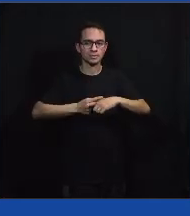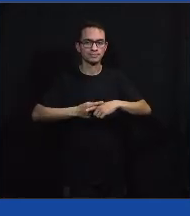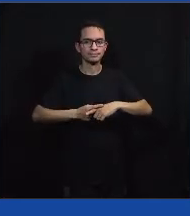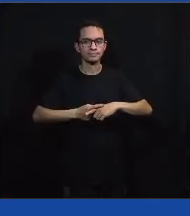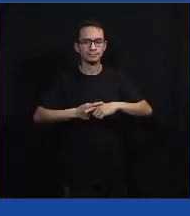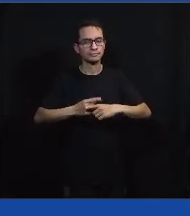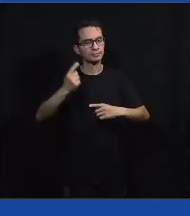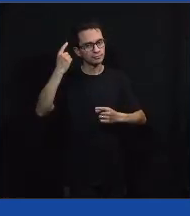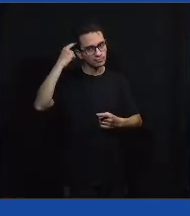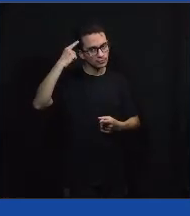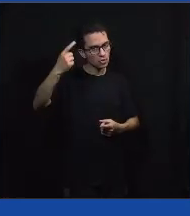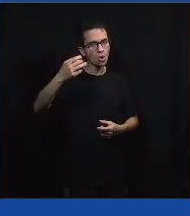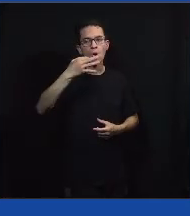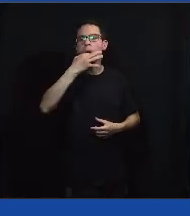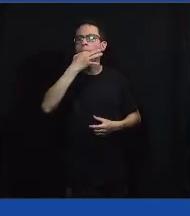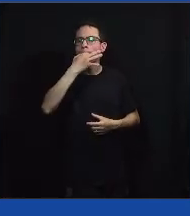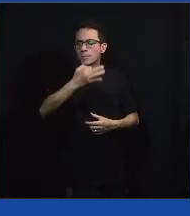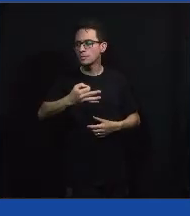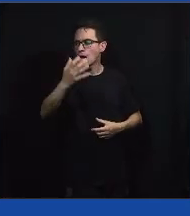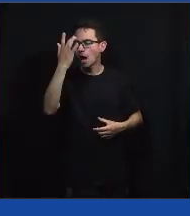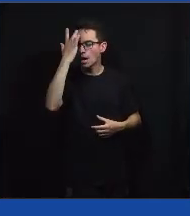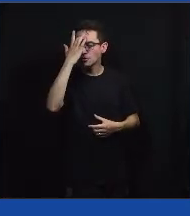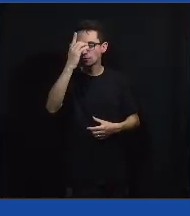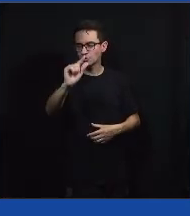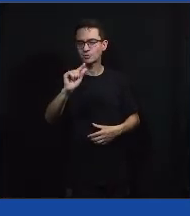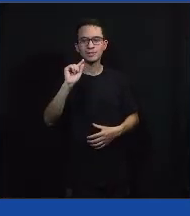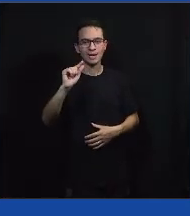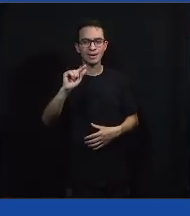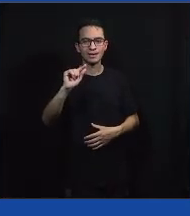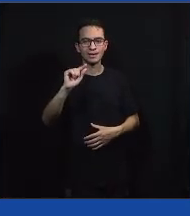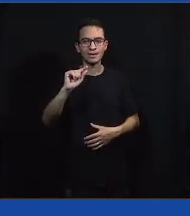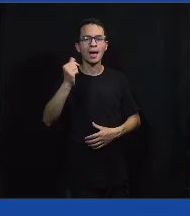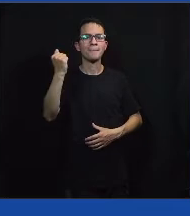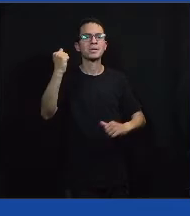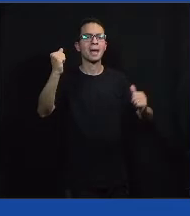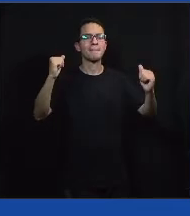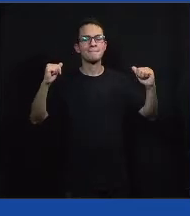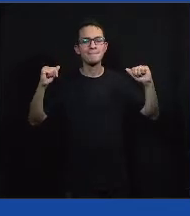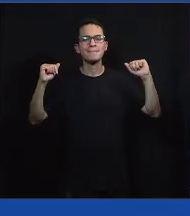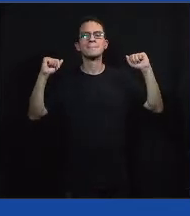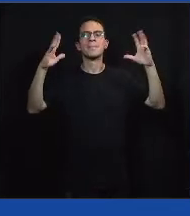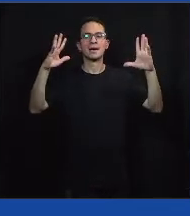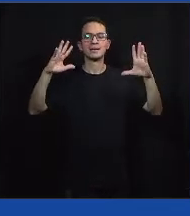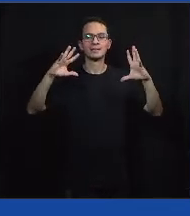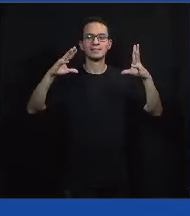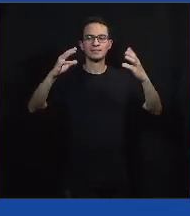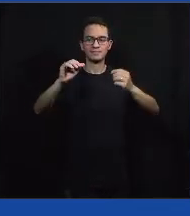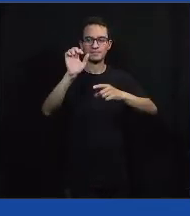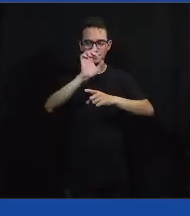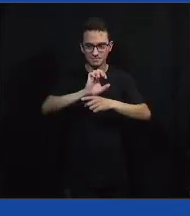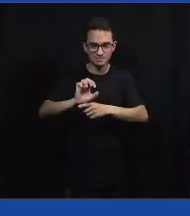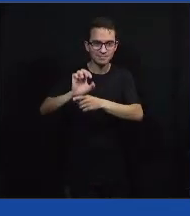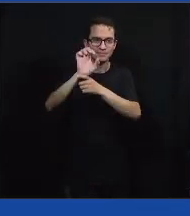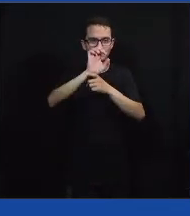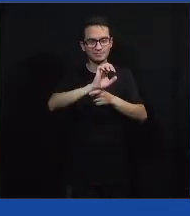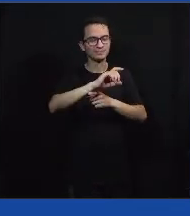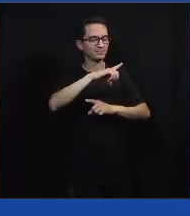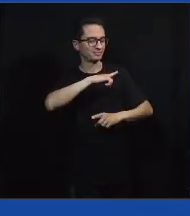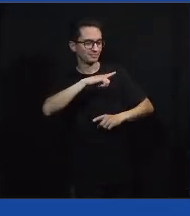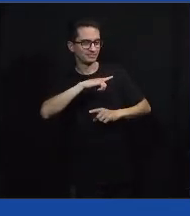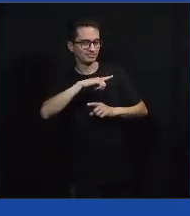eu acho que é uma instituição aí com mais poder e da esfera estadual, né? E do poder executivo daí.